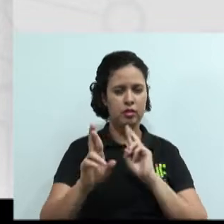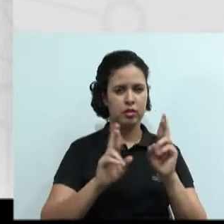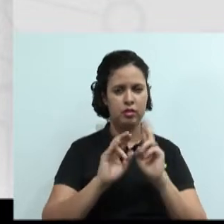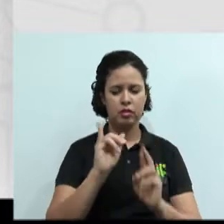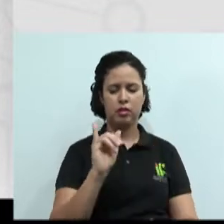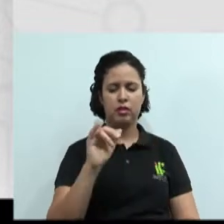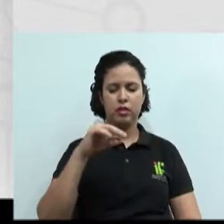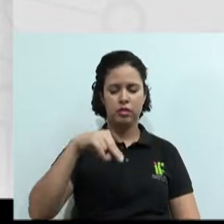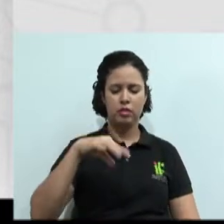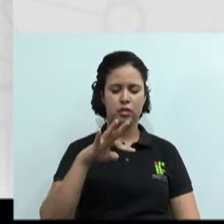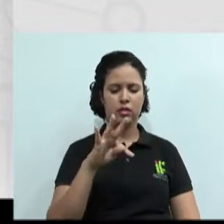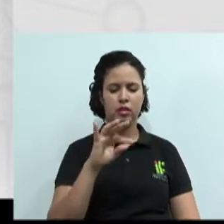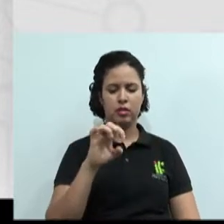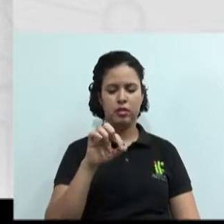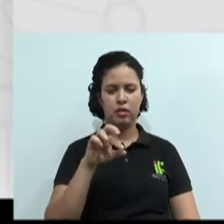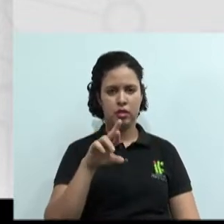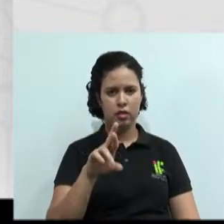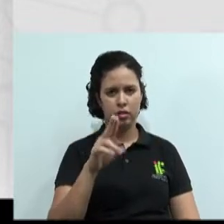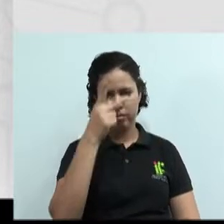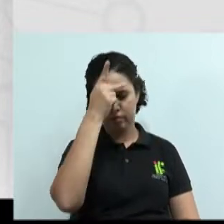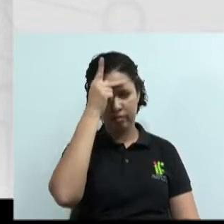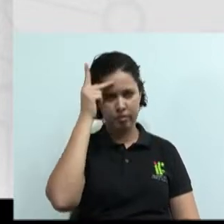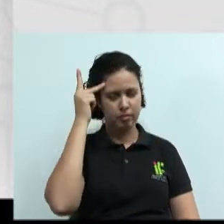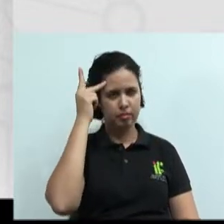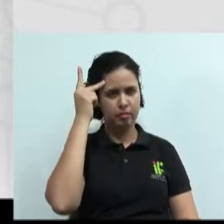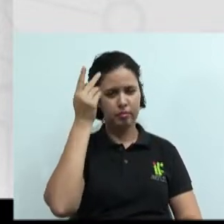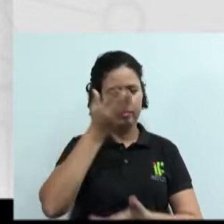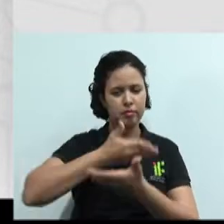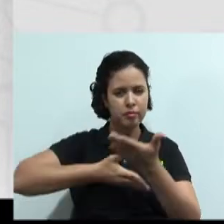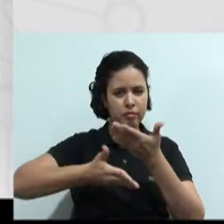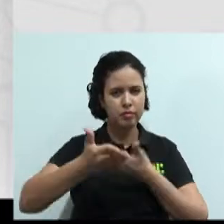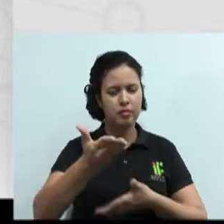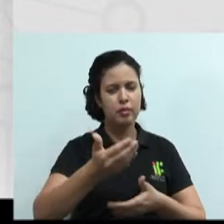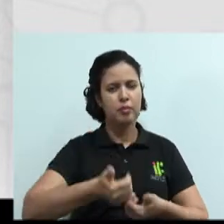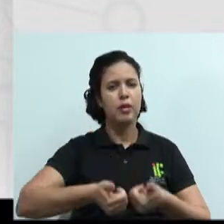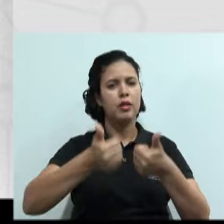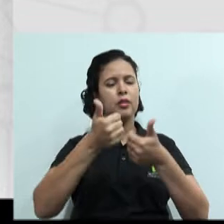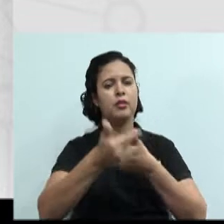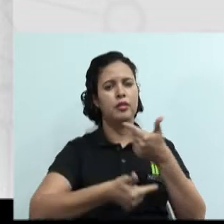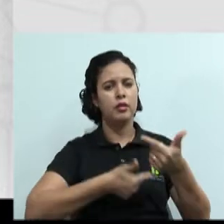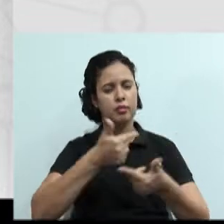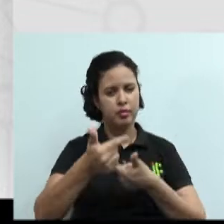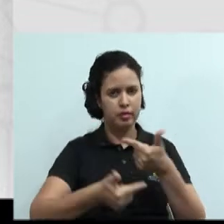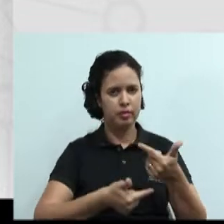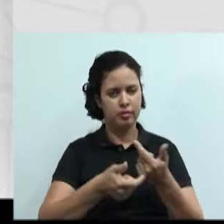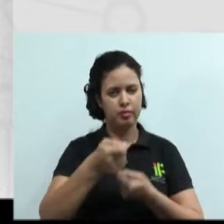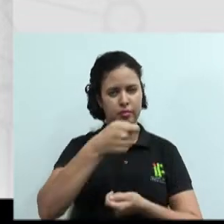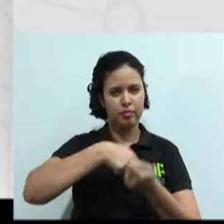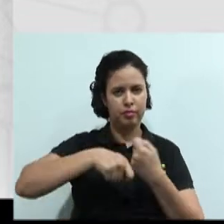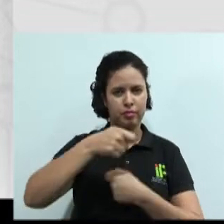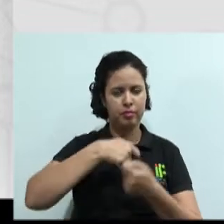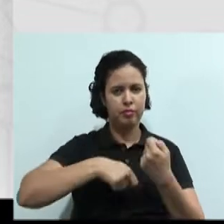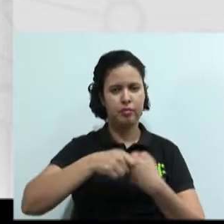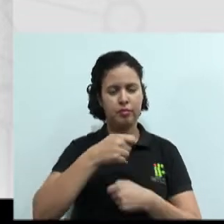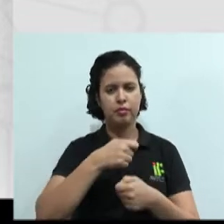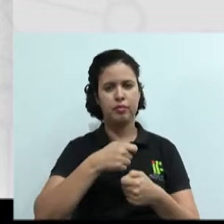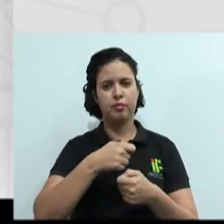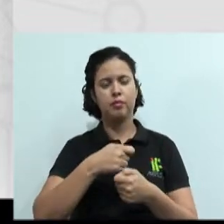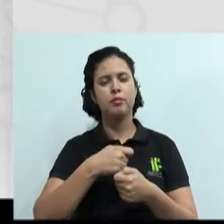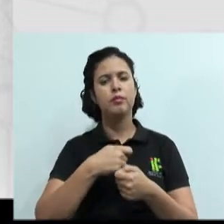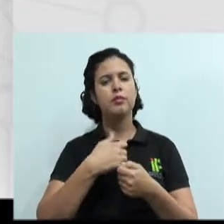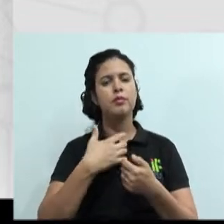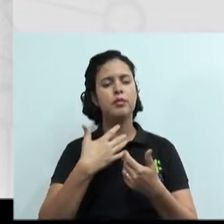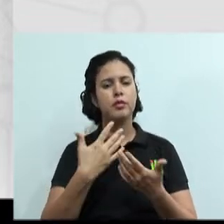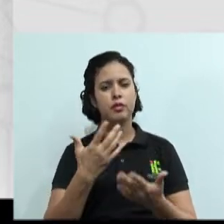o relacionamento entre as pessoas, melhor será o quê? O rendimento na hora de uma negociação. E como consequência,